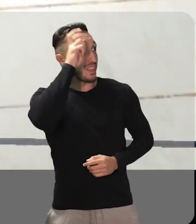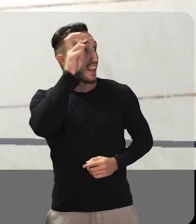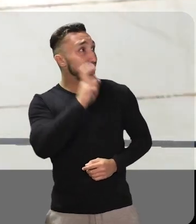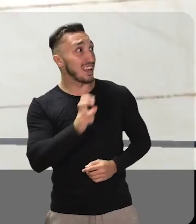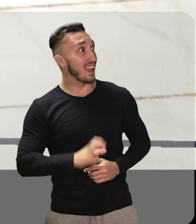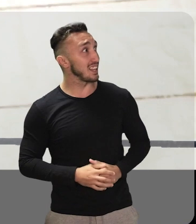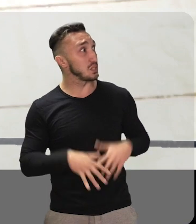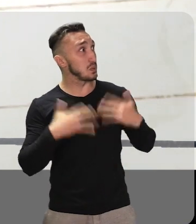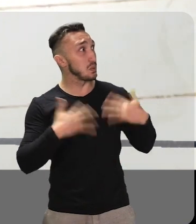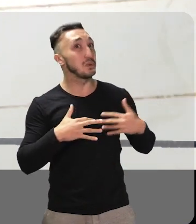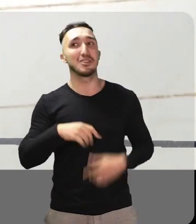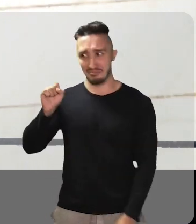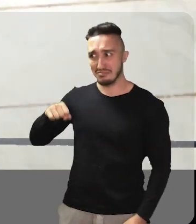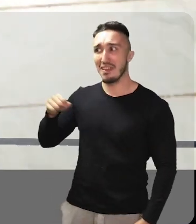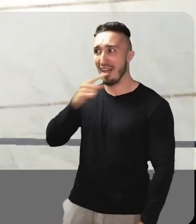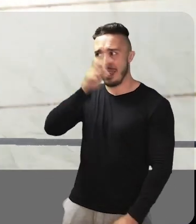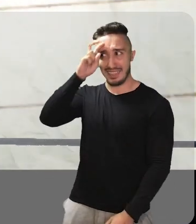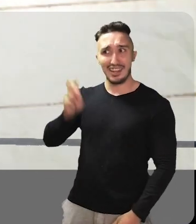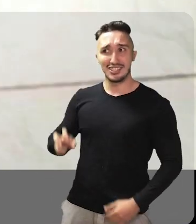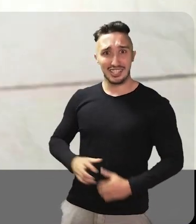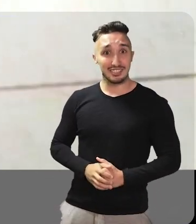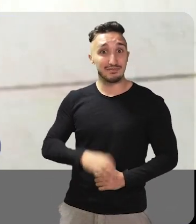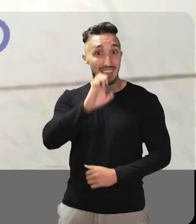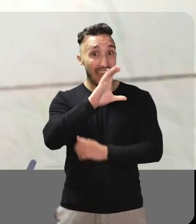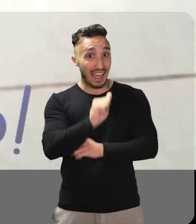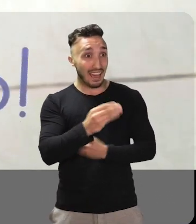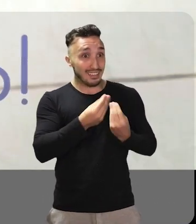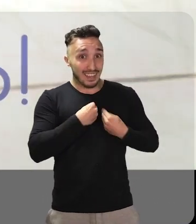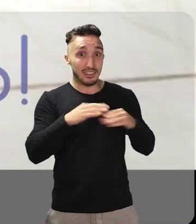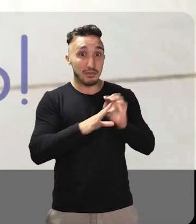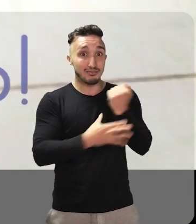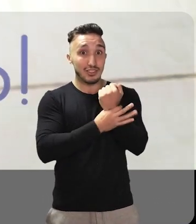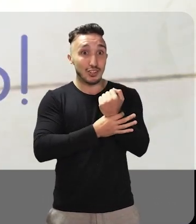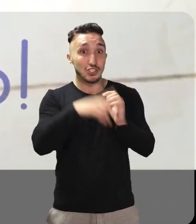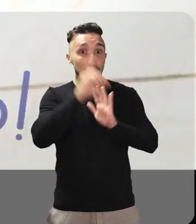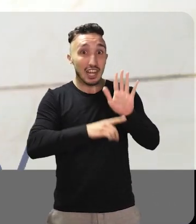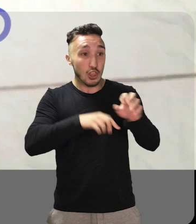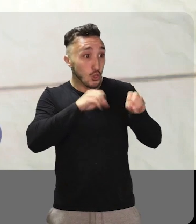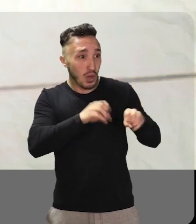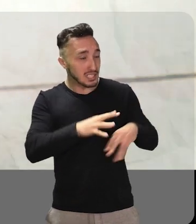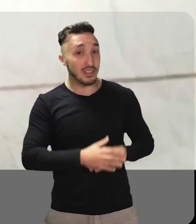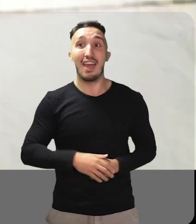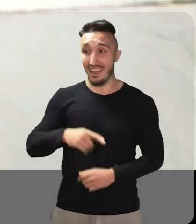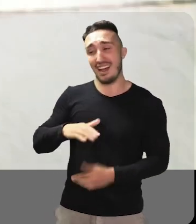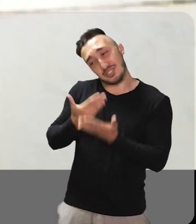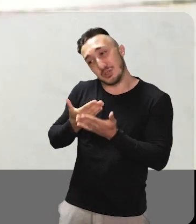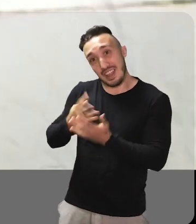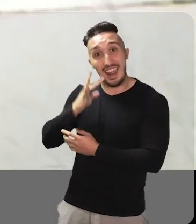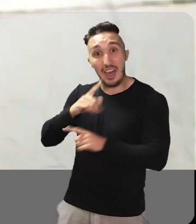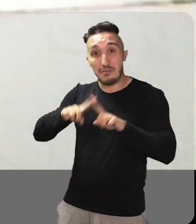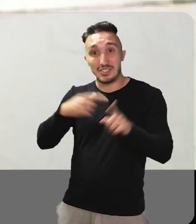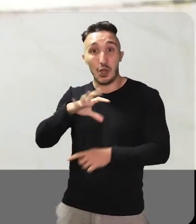ela é tão sábia! É, ela é! O ECA também assegura o nosso direito a educação! É,